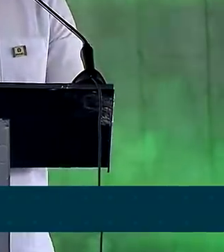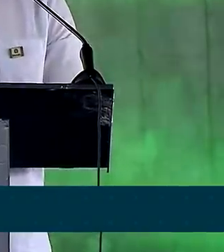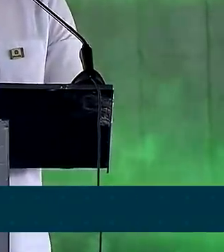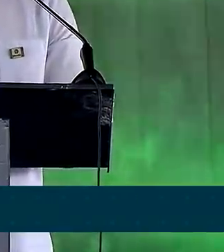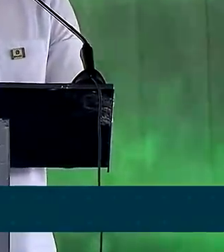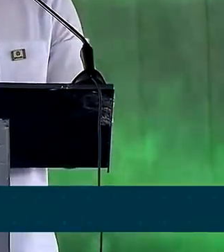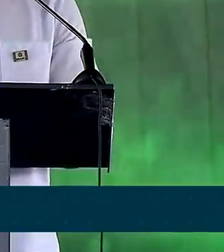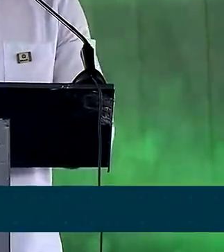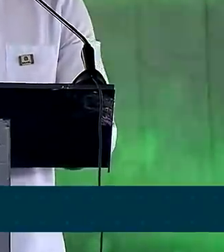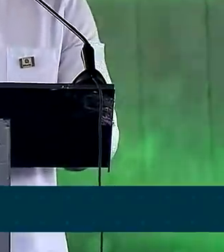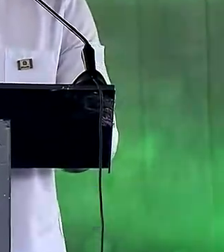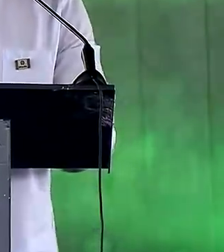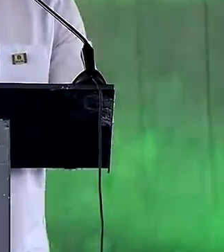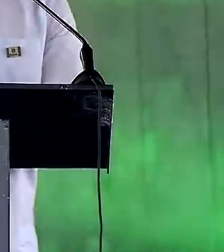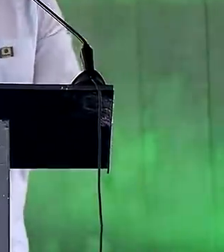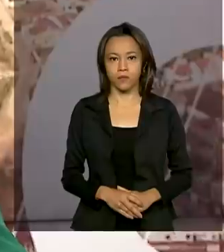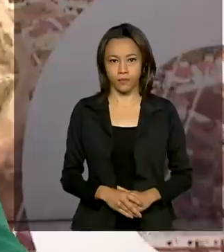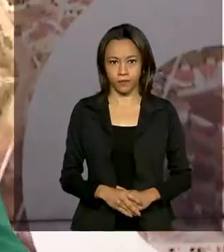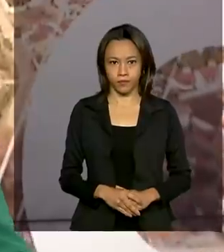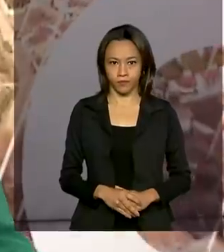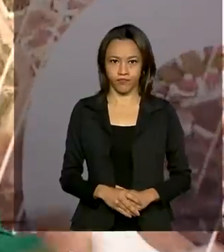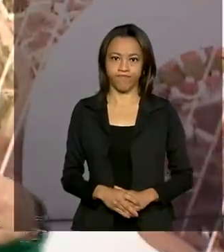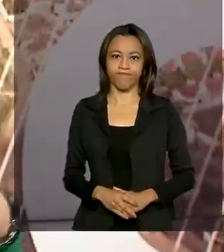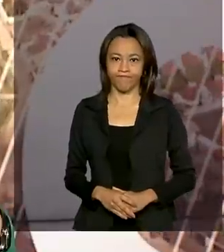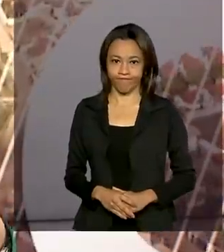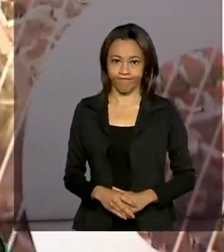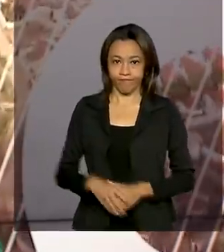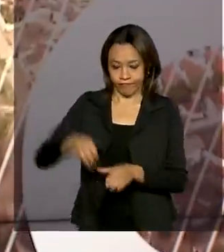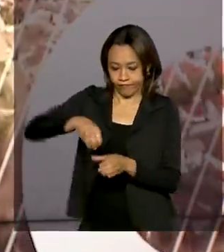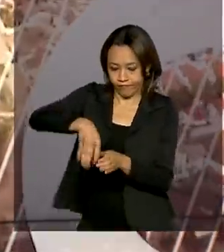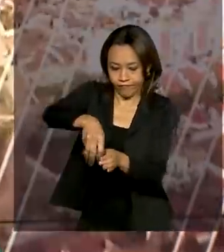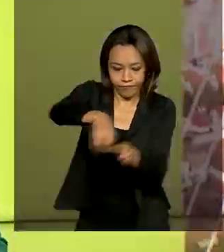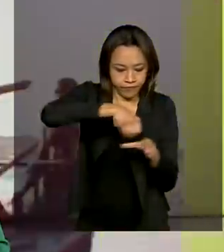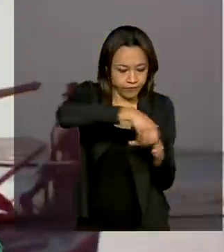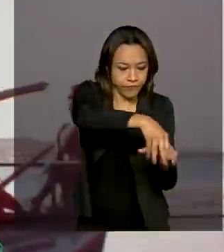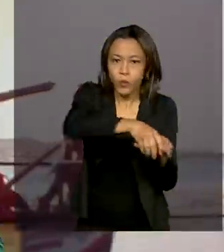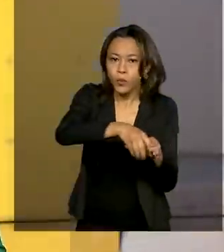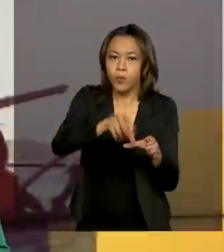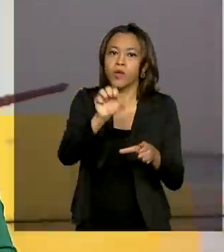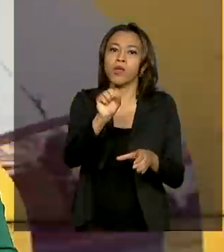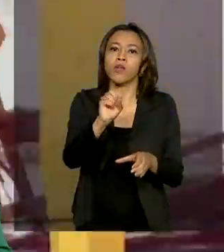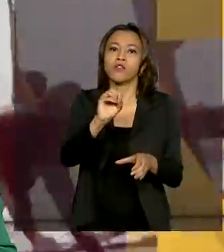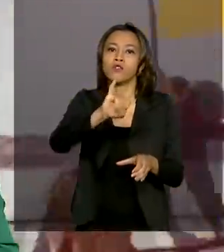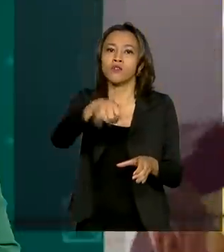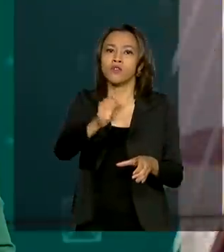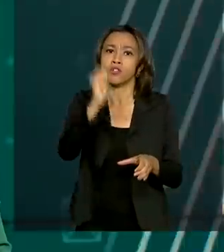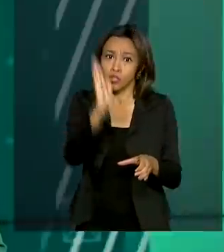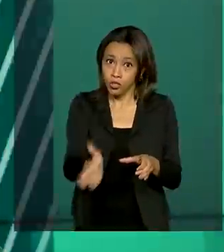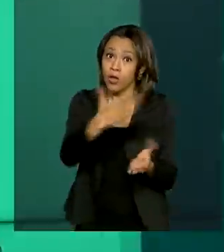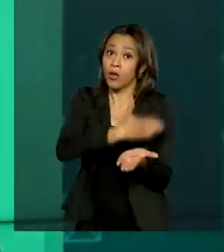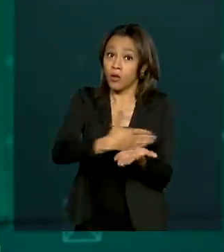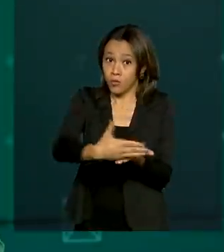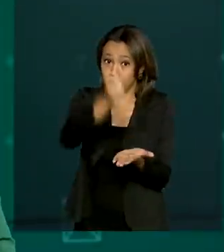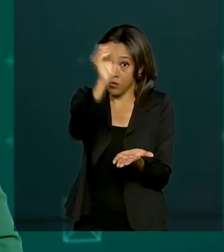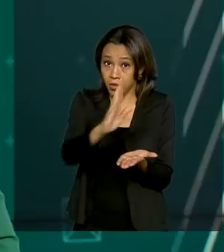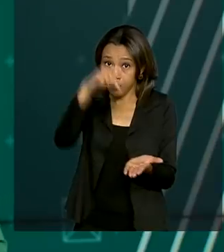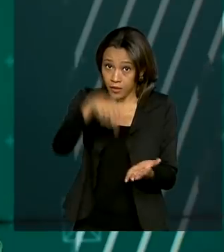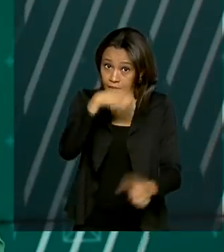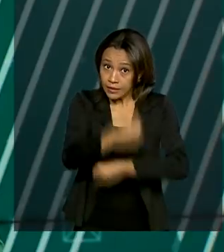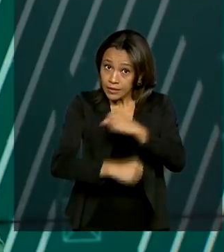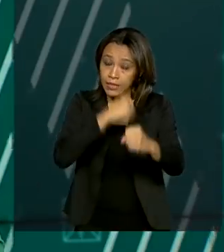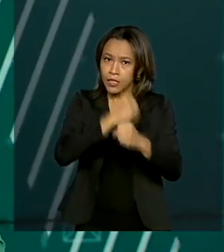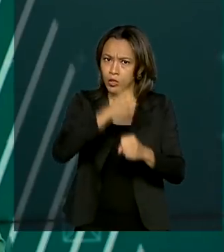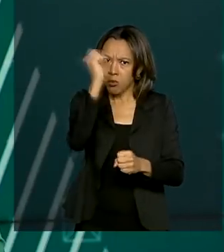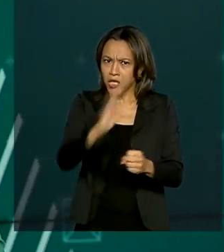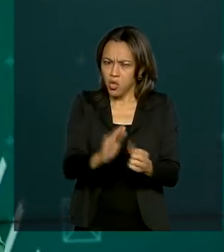e honrar o esforço que cada um aqui faz. E o plantio de soja já começou no país. Este ano, o Brasil teve aumento na